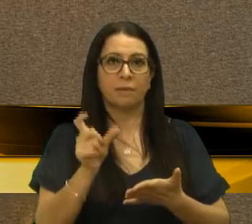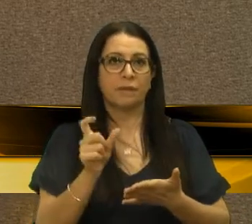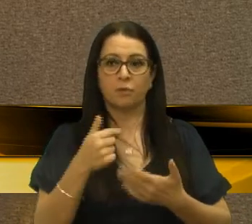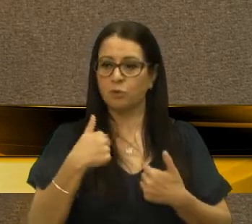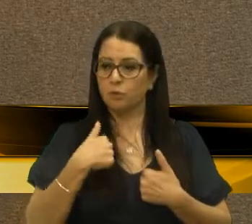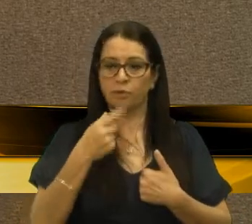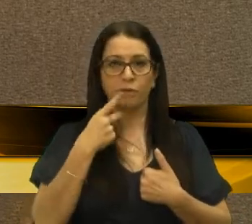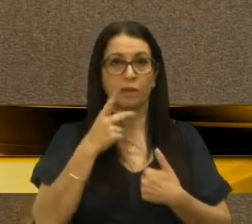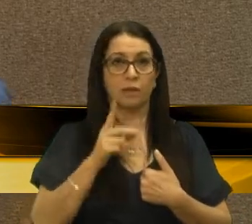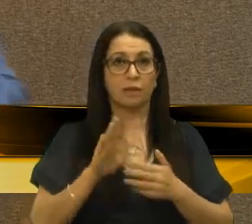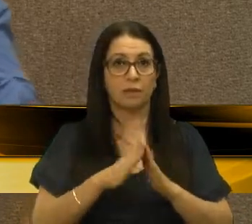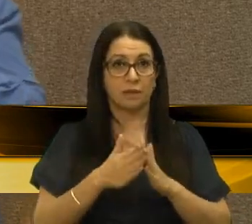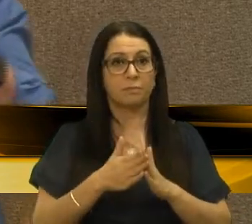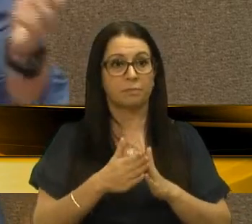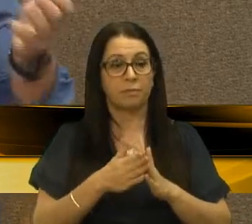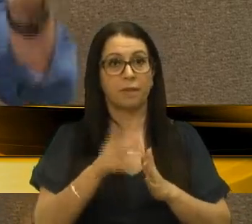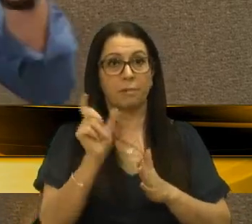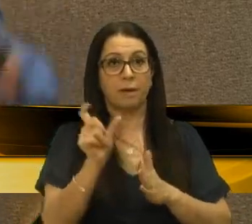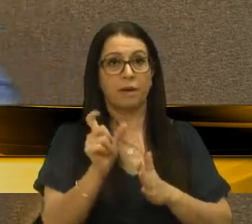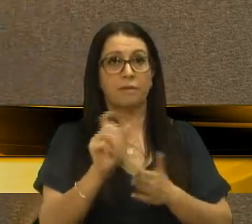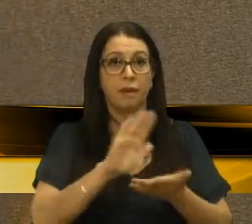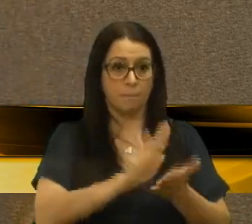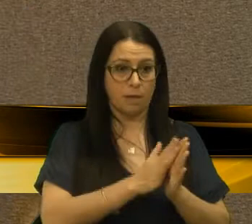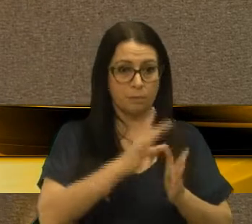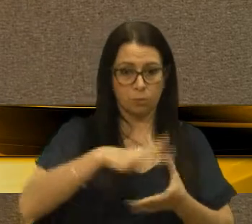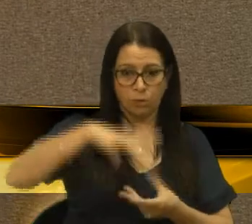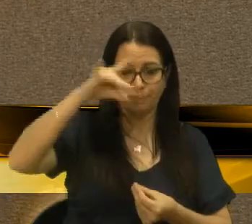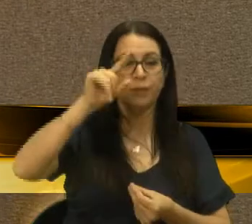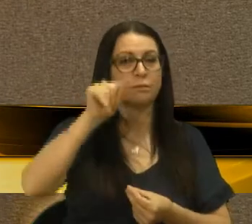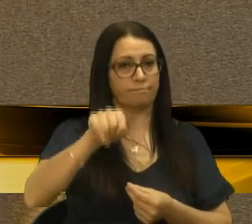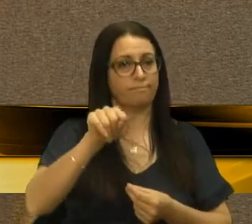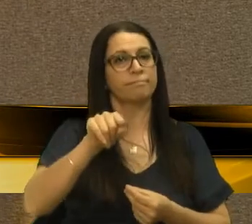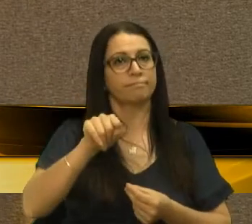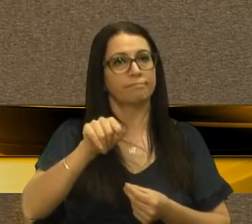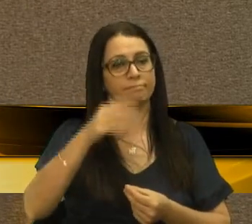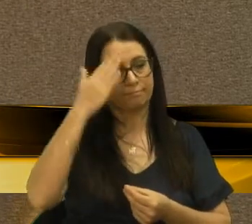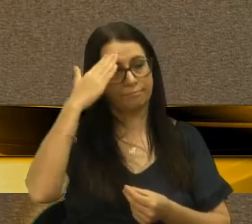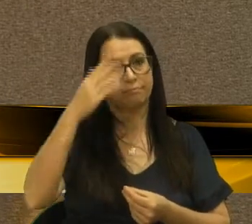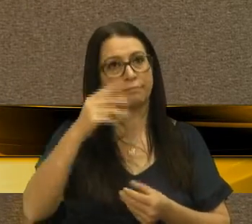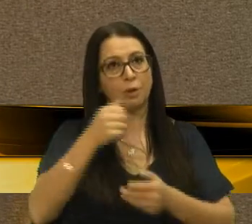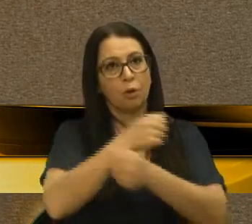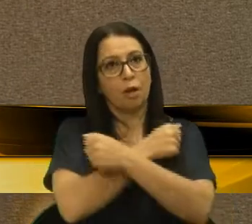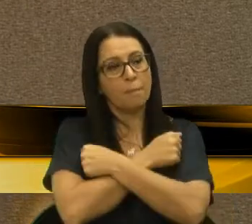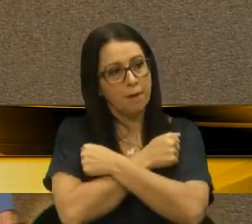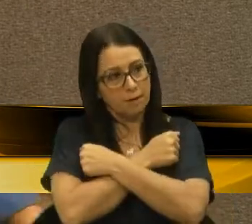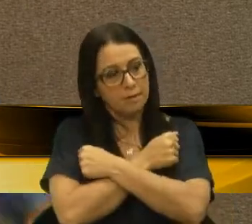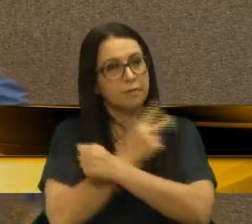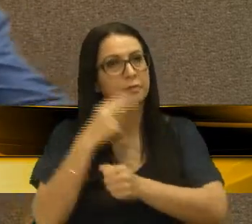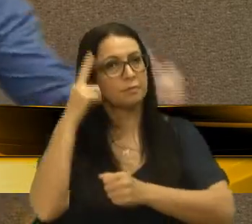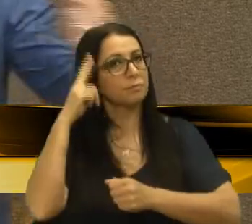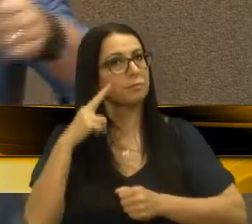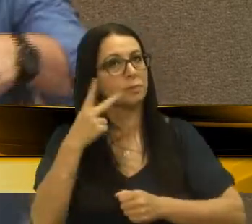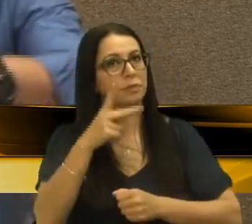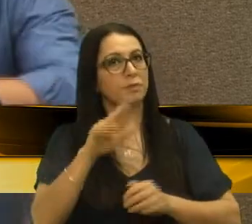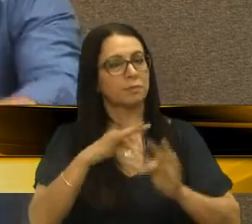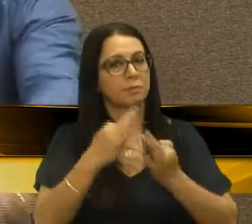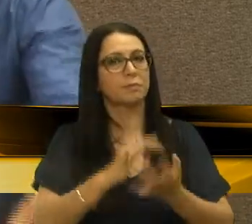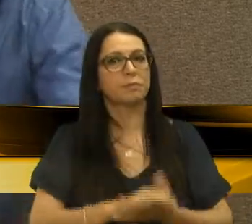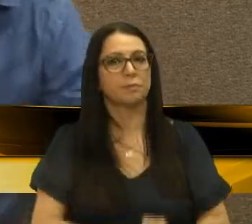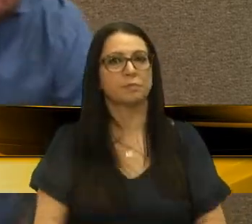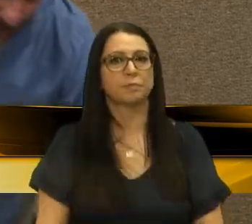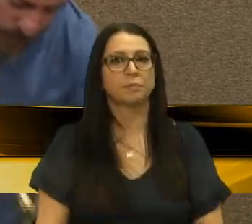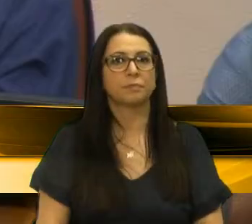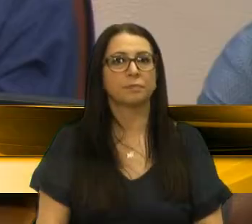eu que disse, é a Bíblia. A palavra, ela mata, mas o espírito vive e fica. Muito obrigado. Um abraço para o senhor, vereador Rafael Bueno, para o senhor e para toda a sua família.